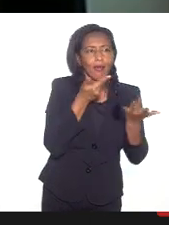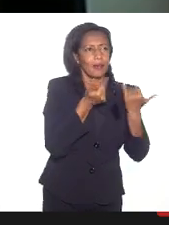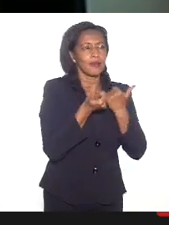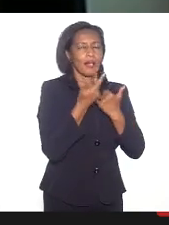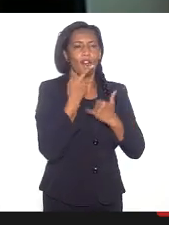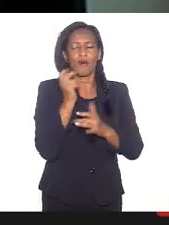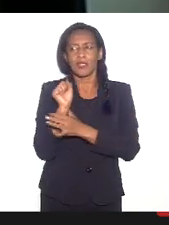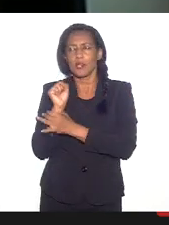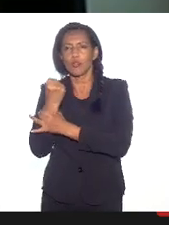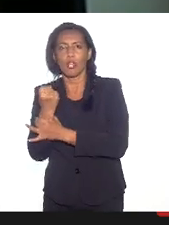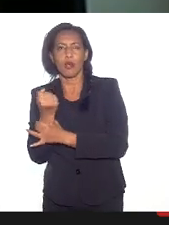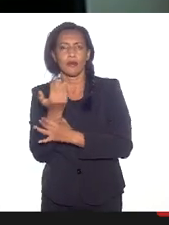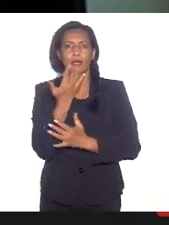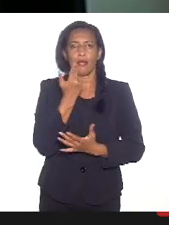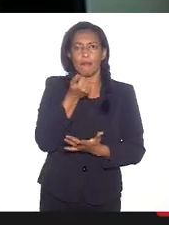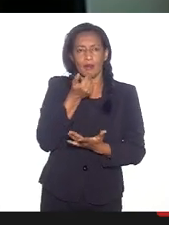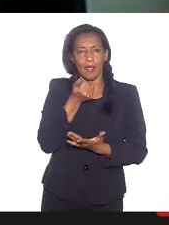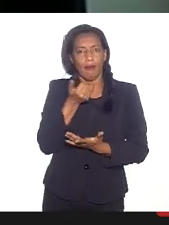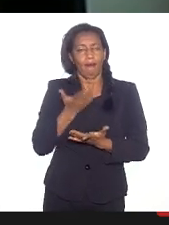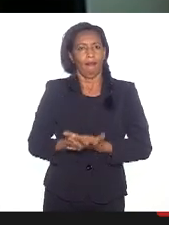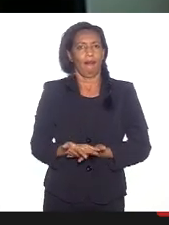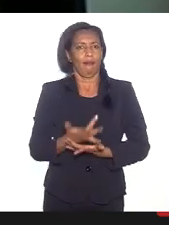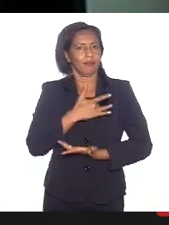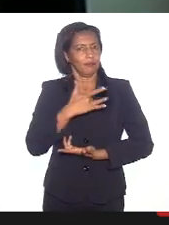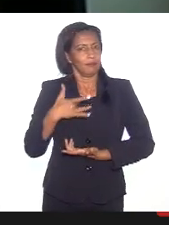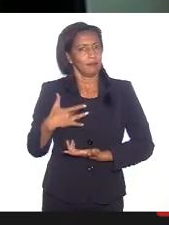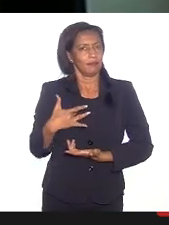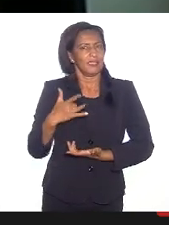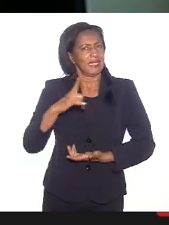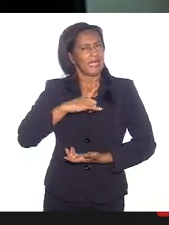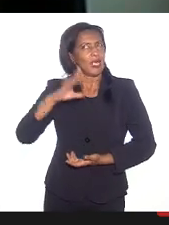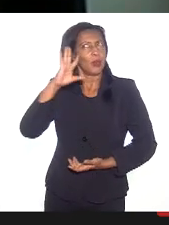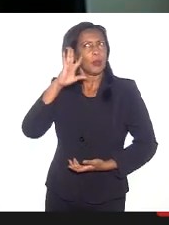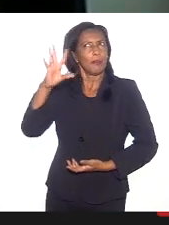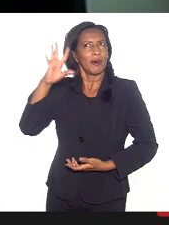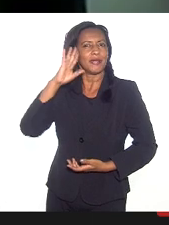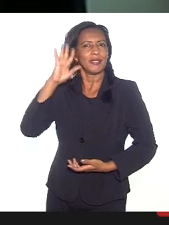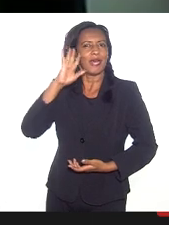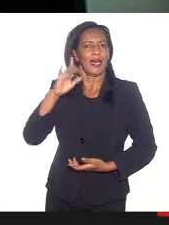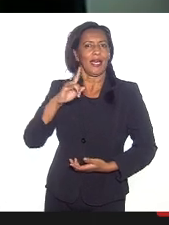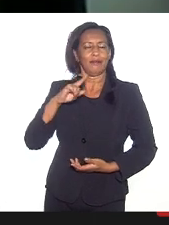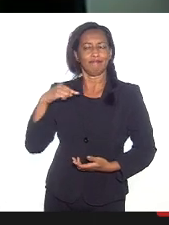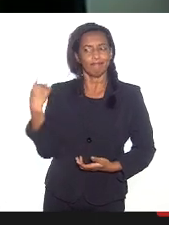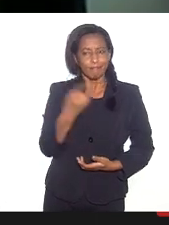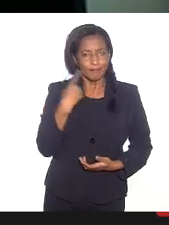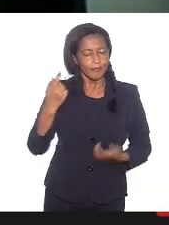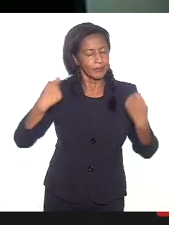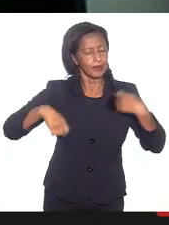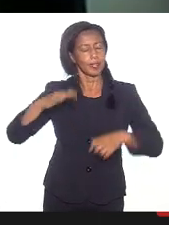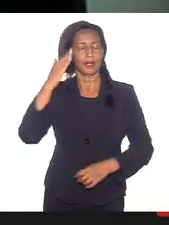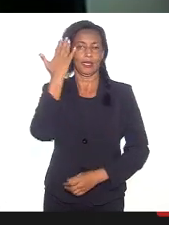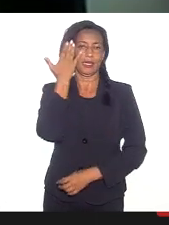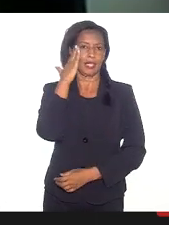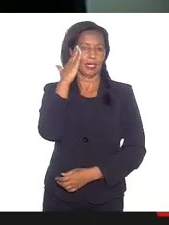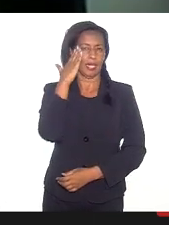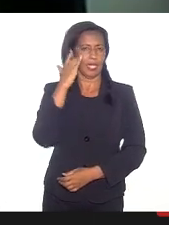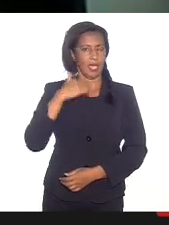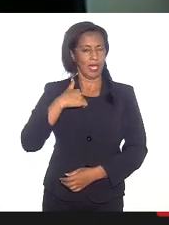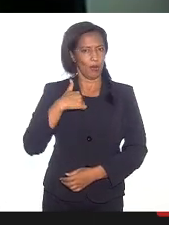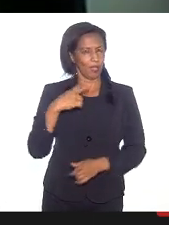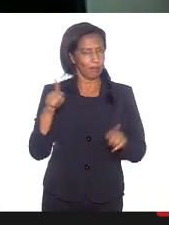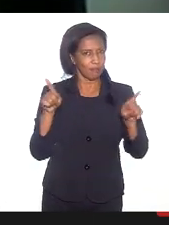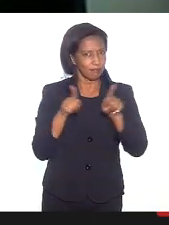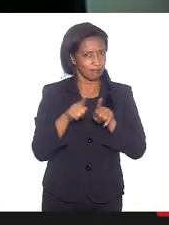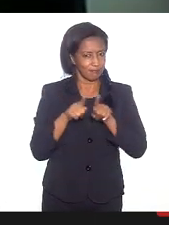segurança alimentar, né? E tem aí um imaginário que a gente tem que entender. Eu quero registrar